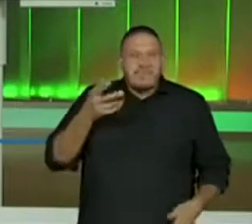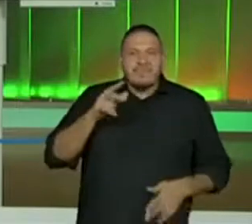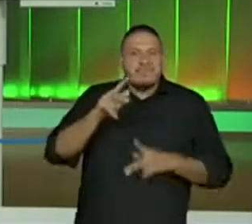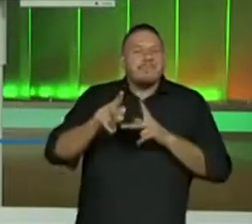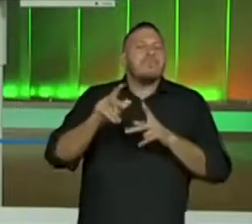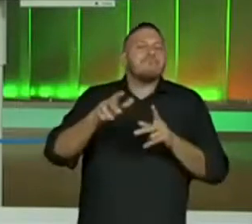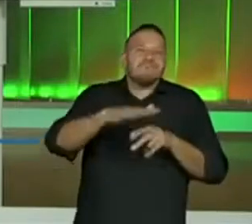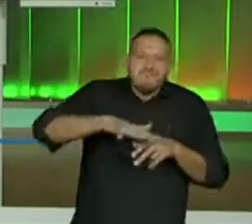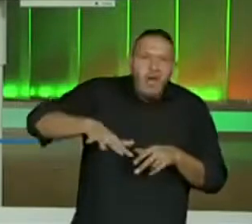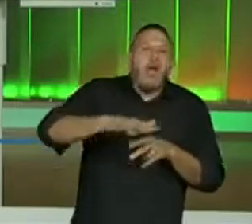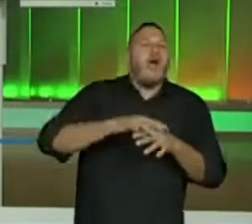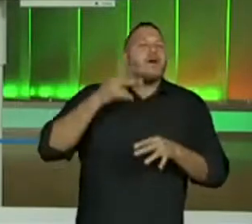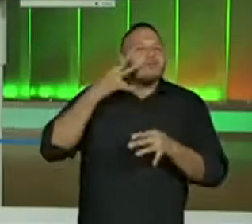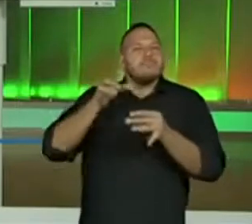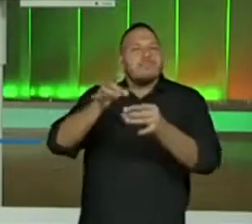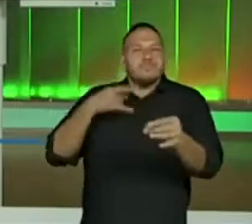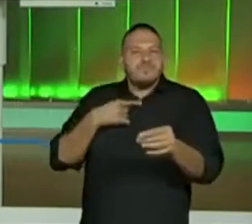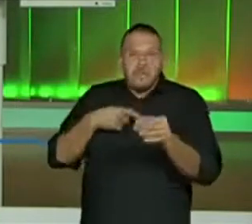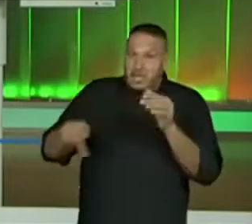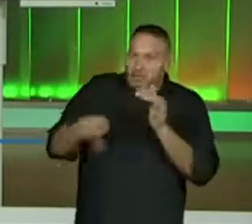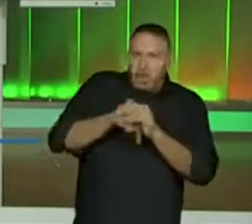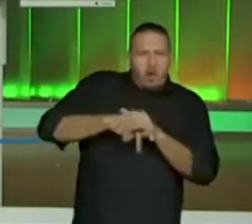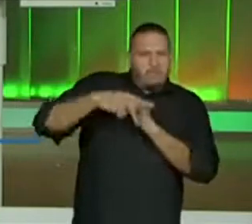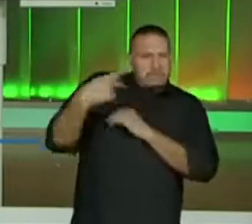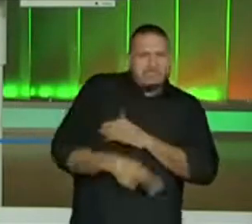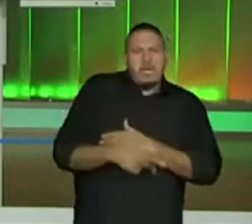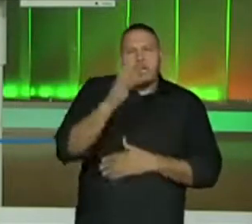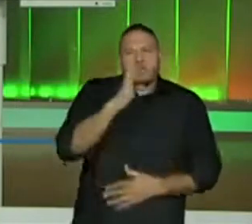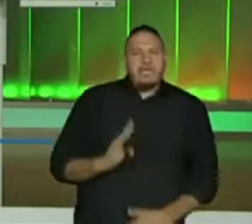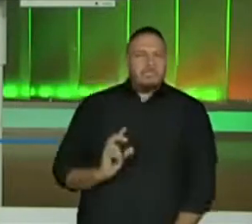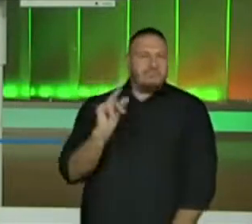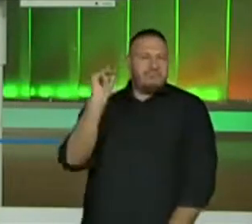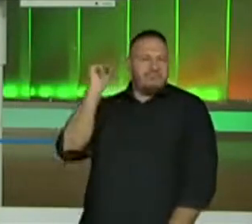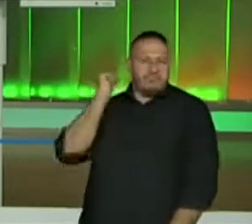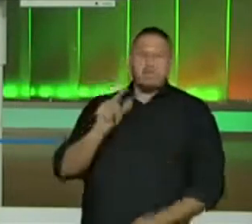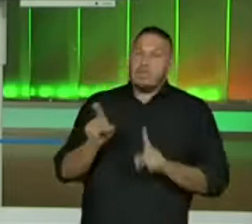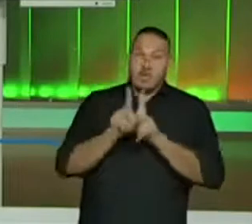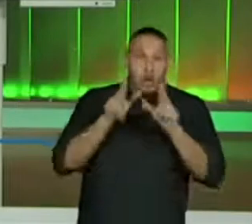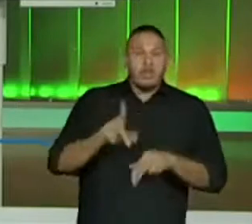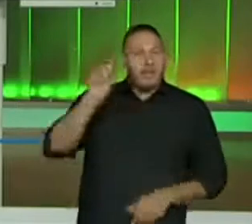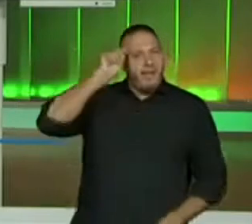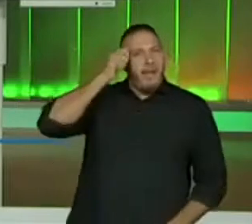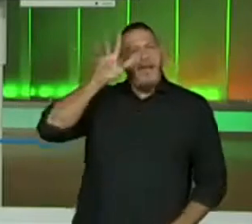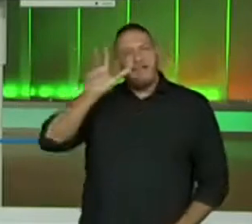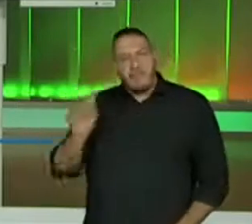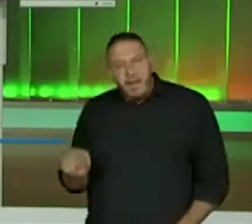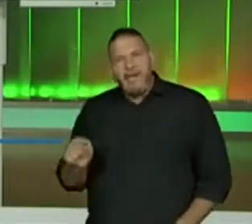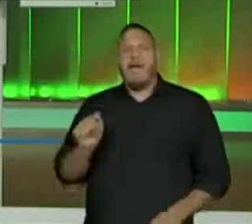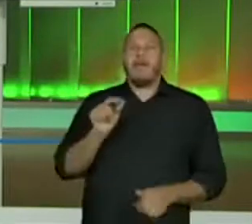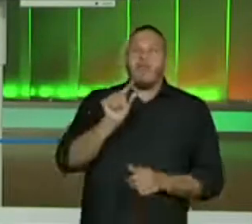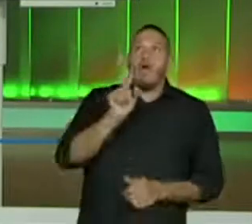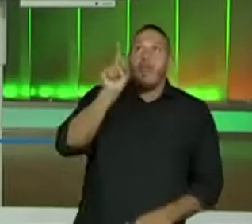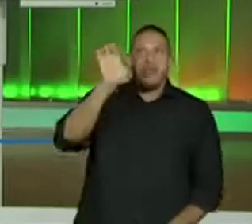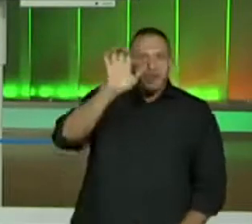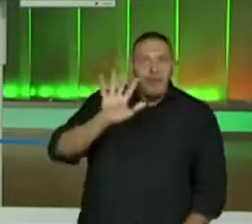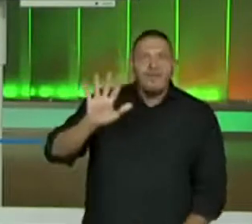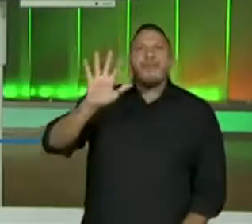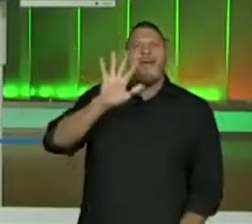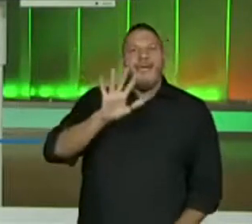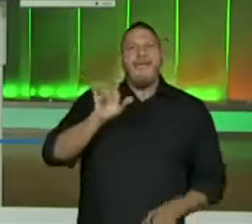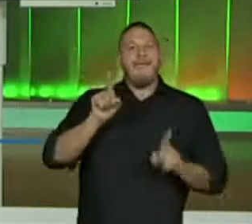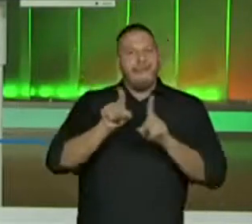são uma matriz da cultura brasileira assim como a africana e a europeia então olhando para o céu